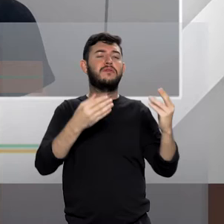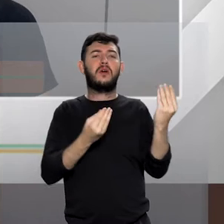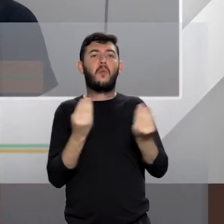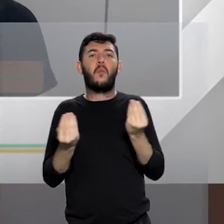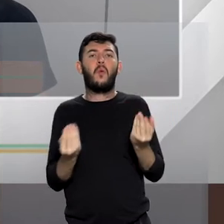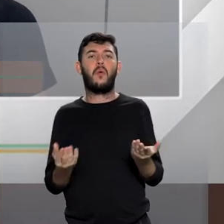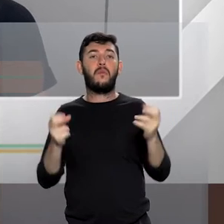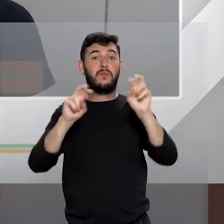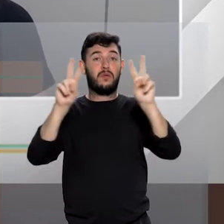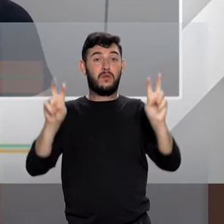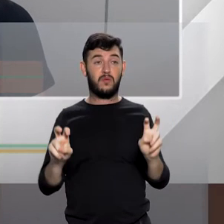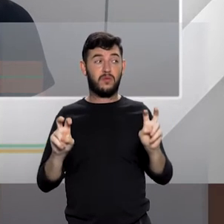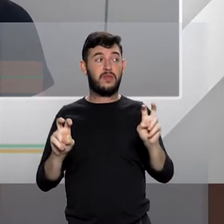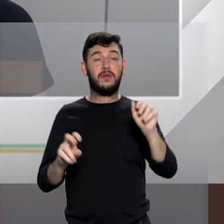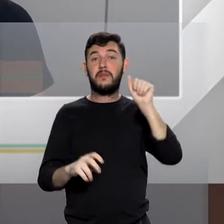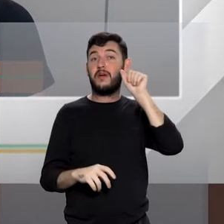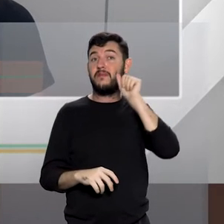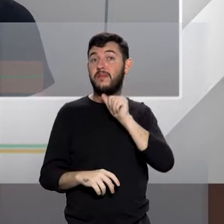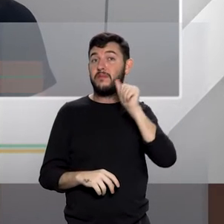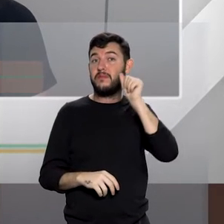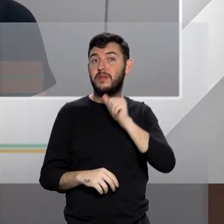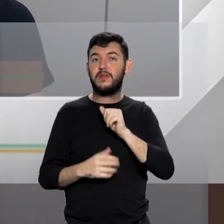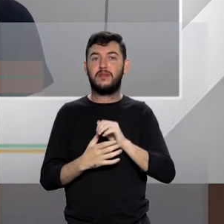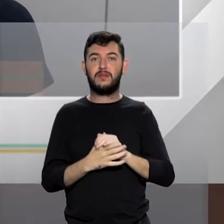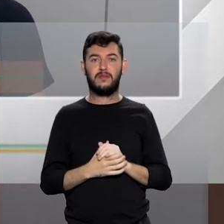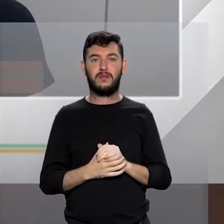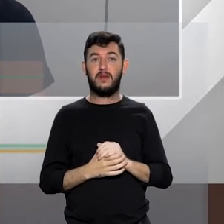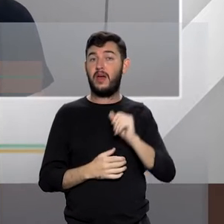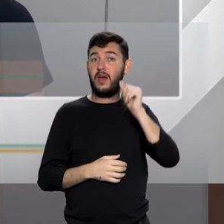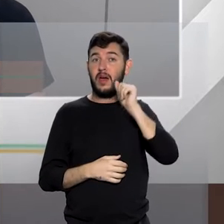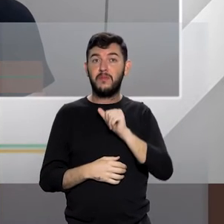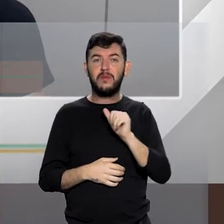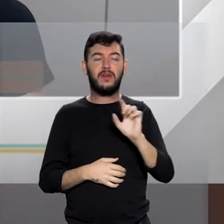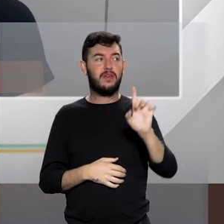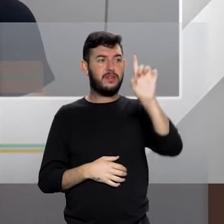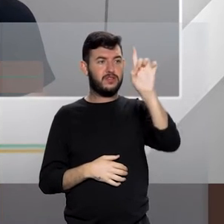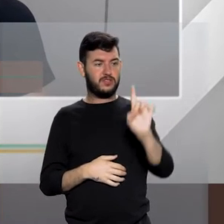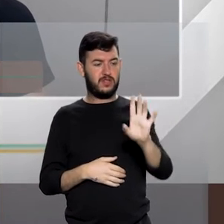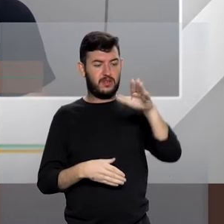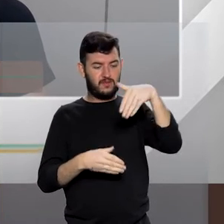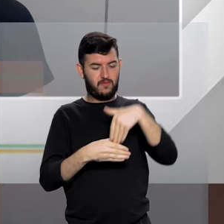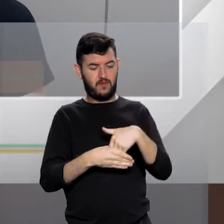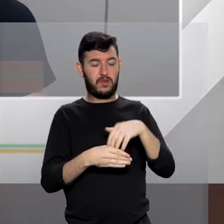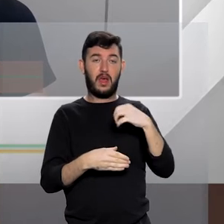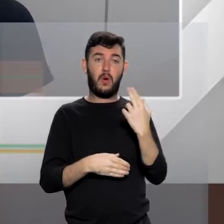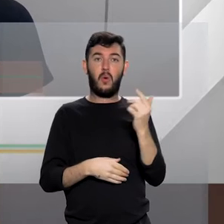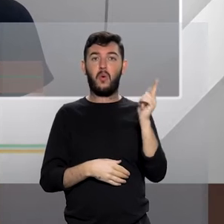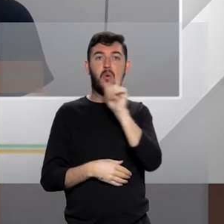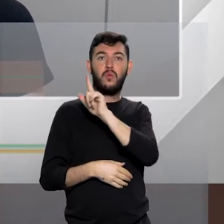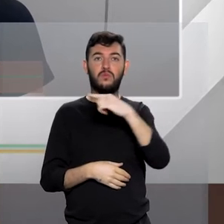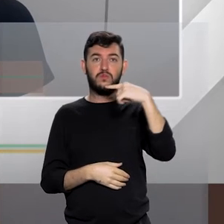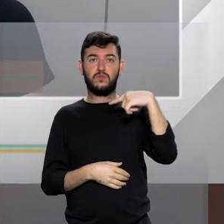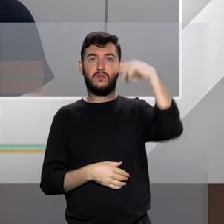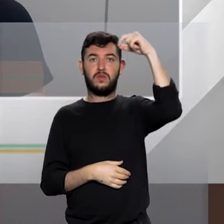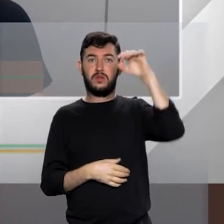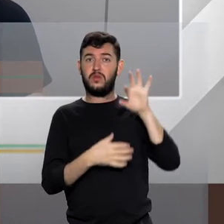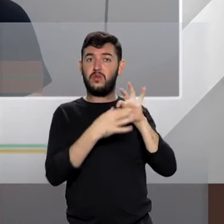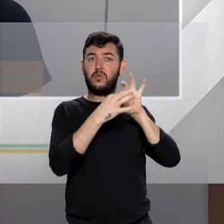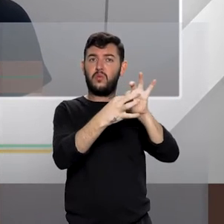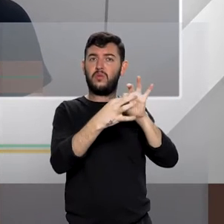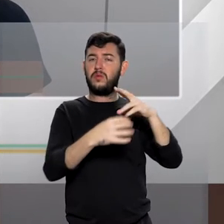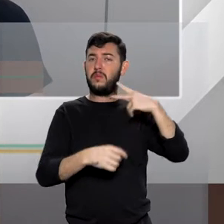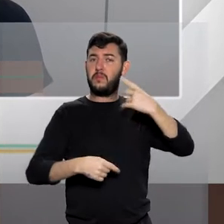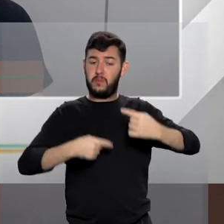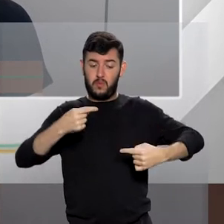Há pouco tempo a mulher conquistou espaço com relação ao direito de votar e ser votada no ambiente político, mas ainda